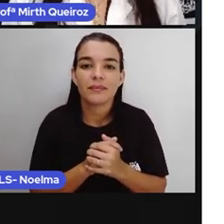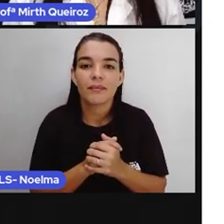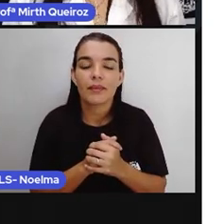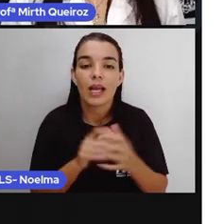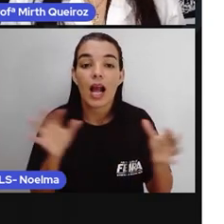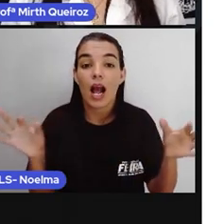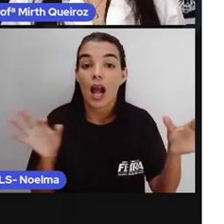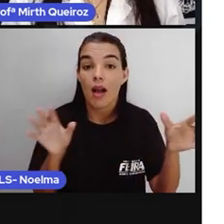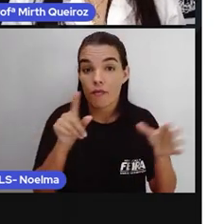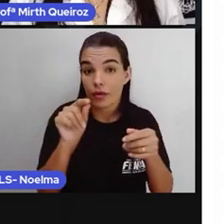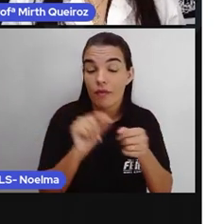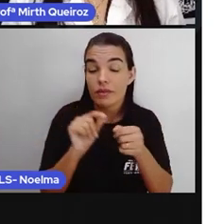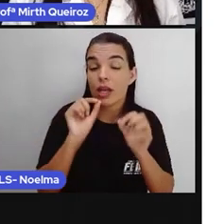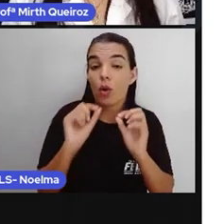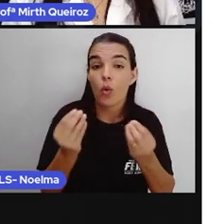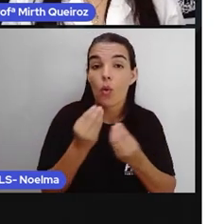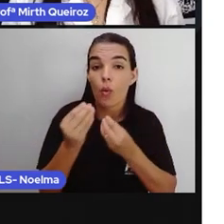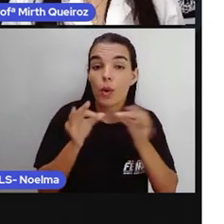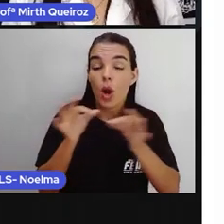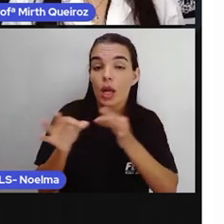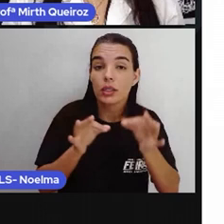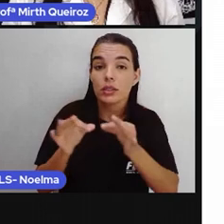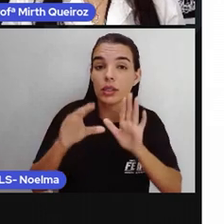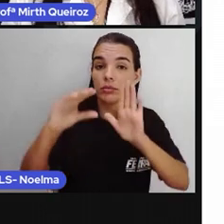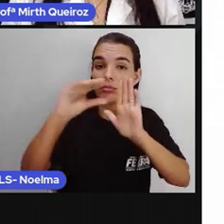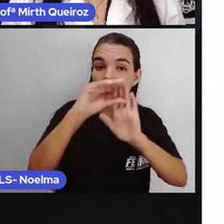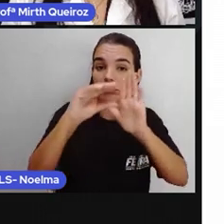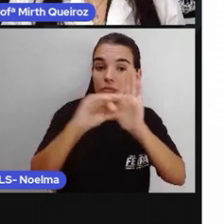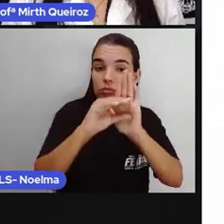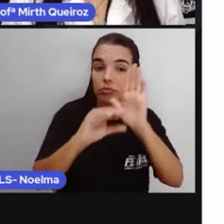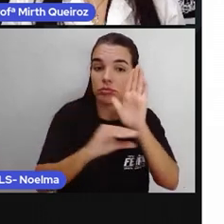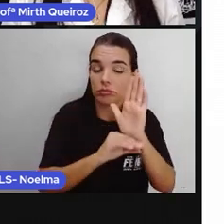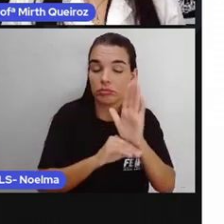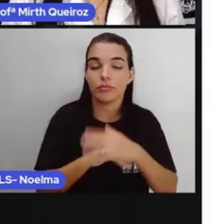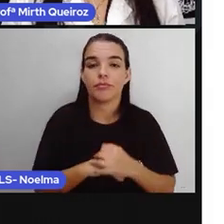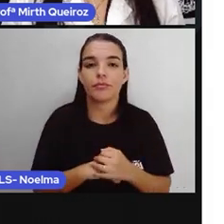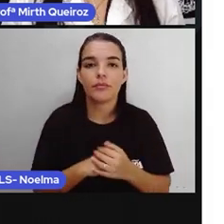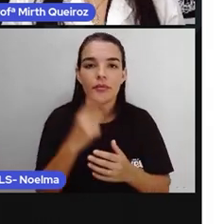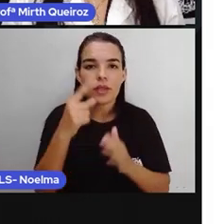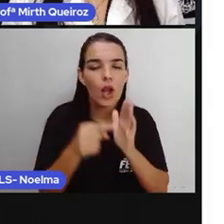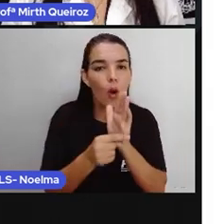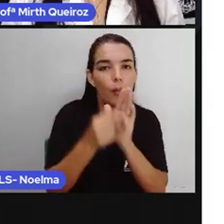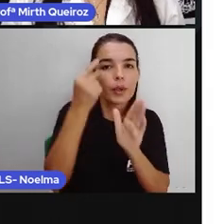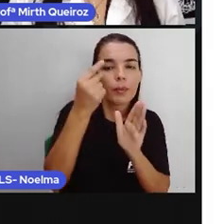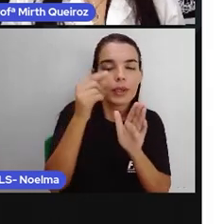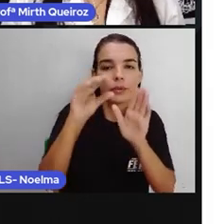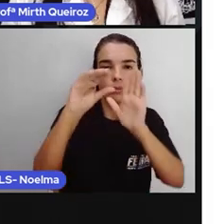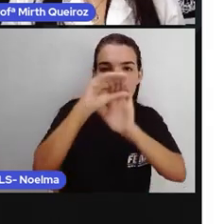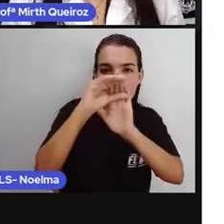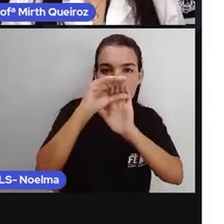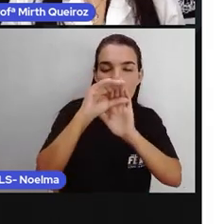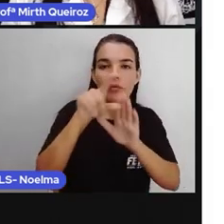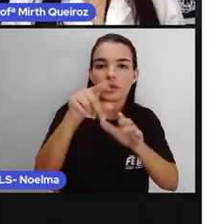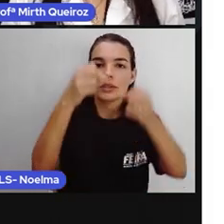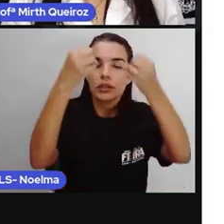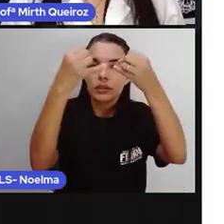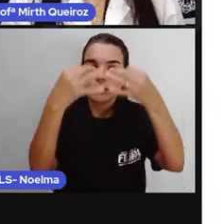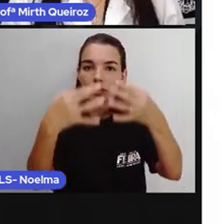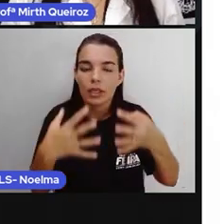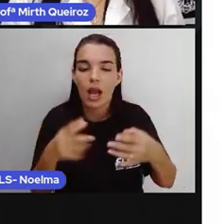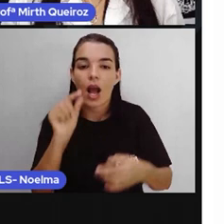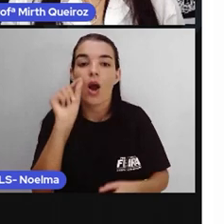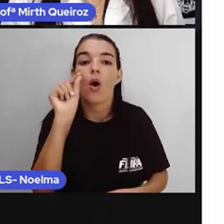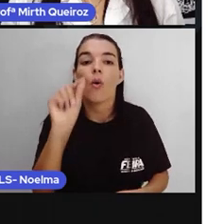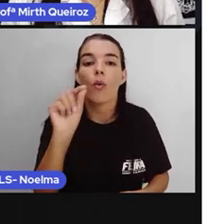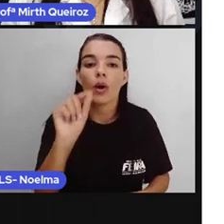E como é que vocês vão organizar Os parágrafos No primeiro parágrafo Relate O que Onde